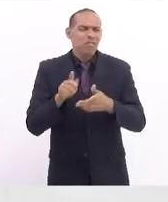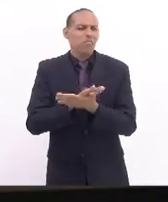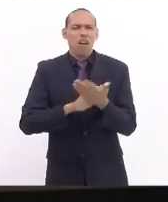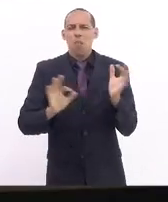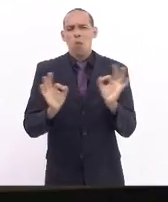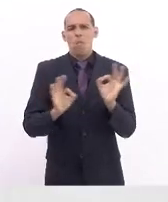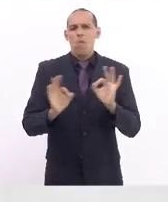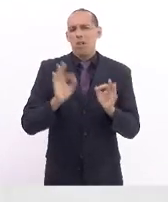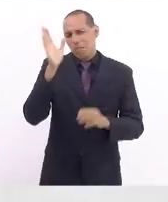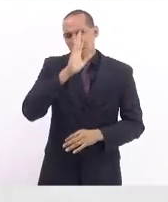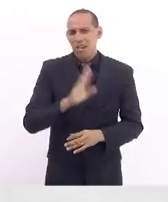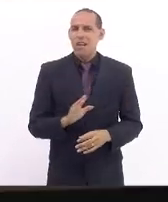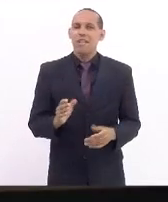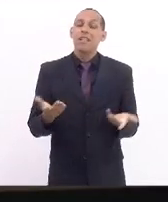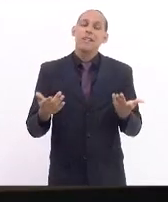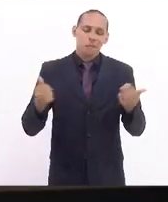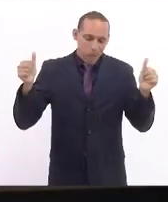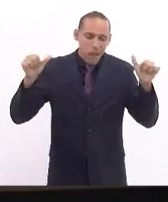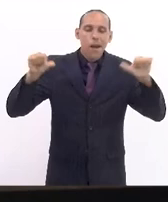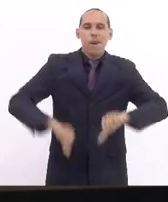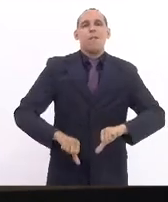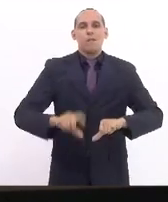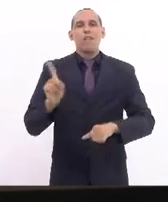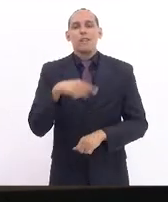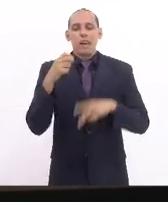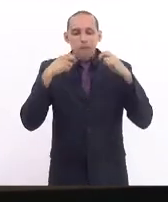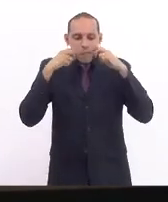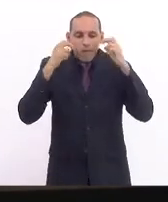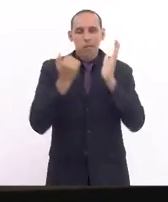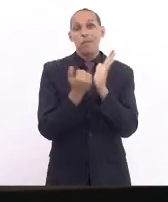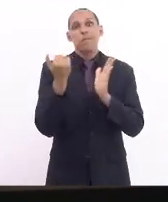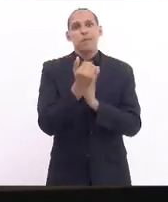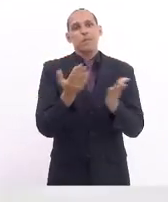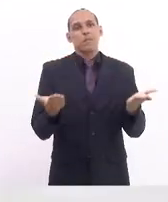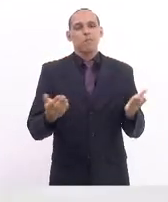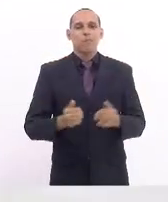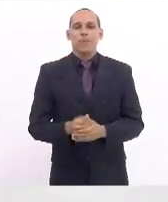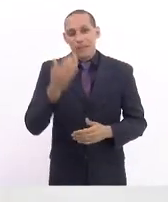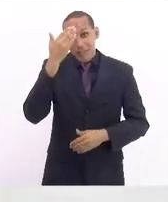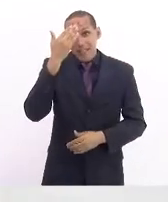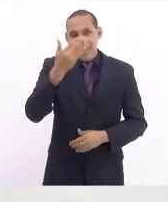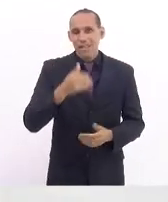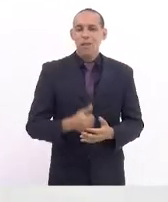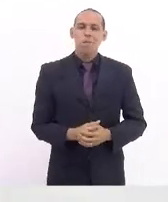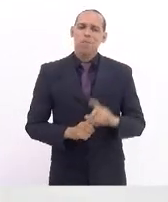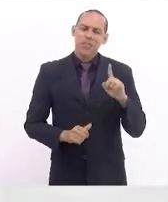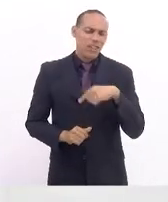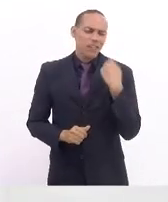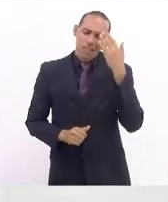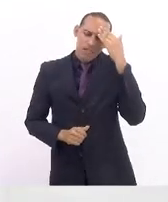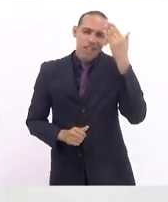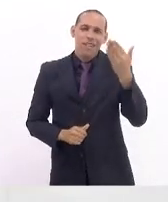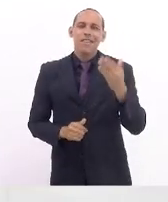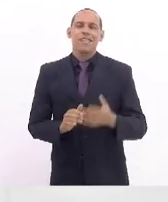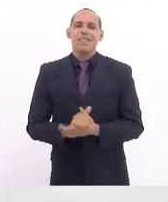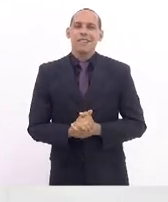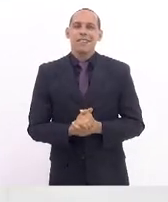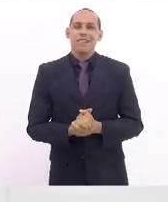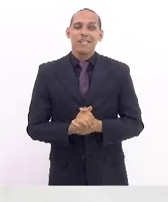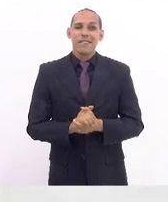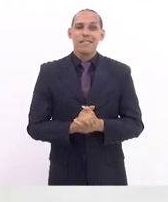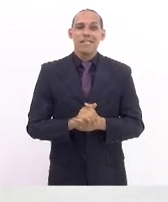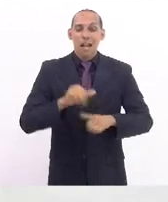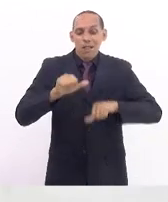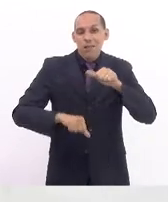eternidade em tornar o caos. complementar a nossa vergonha, infelizmente. Muito obrigada. Nós que agradecemos, acabou que virou um grande